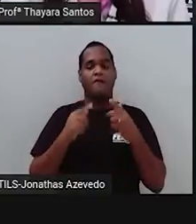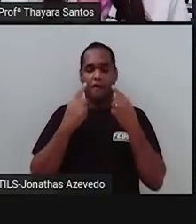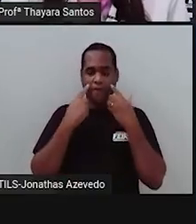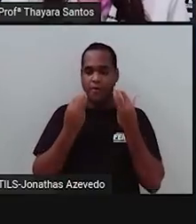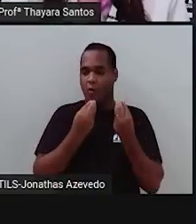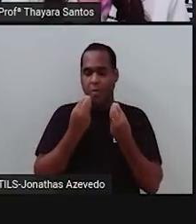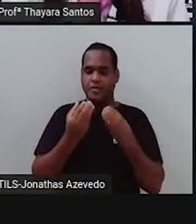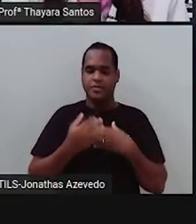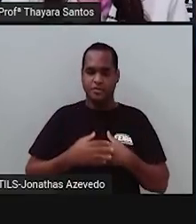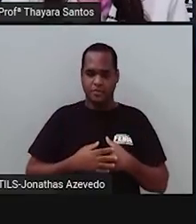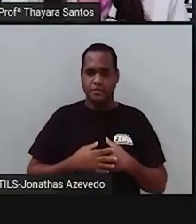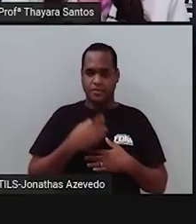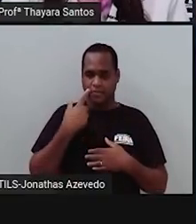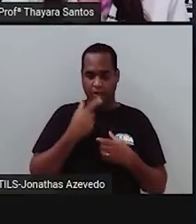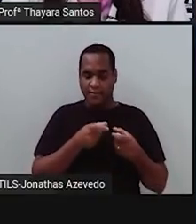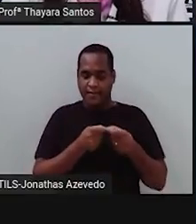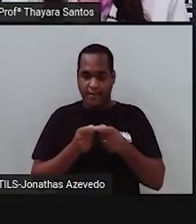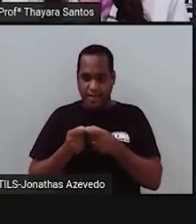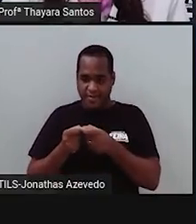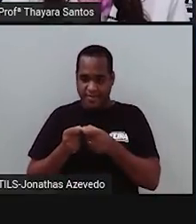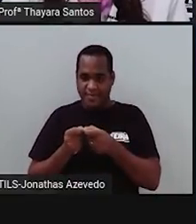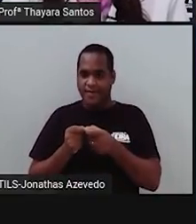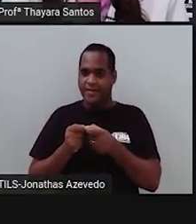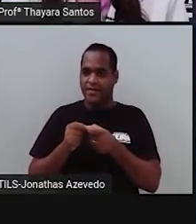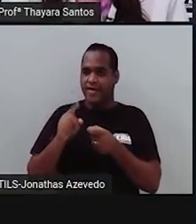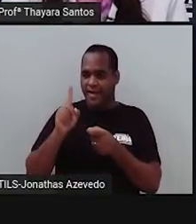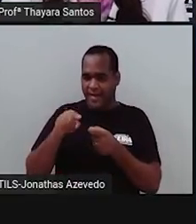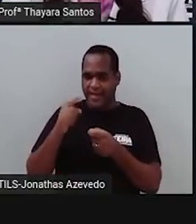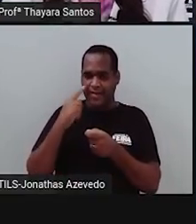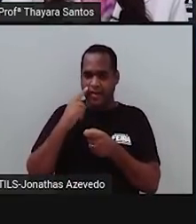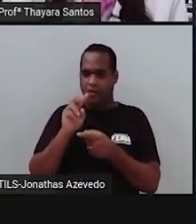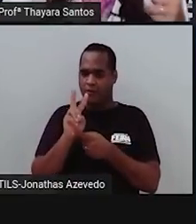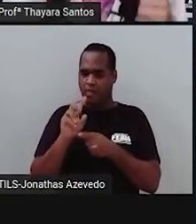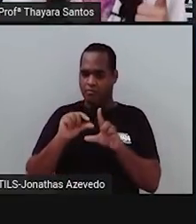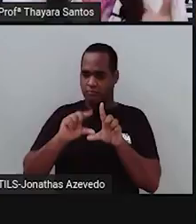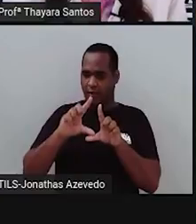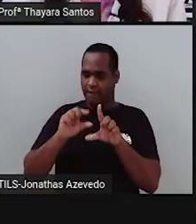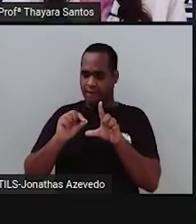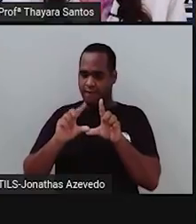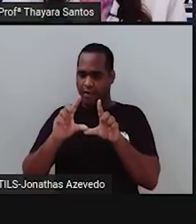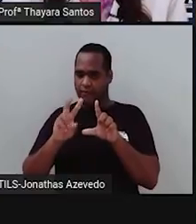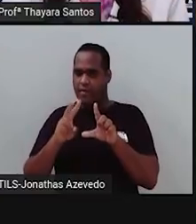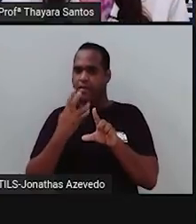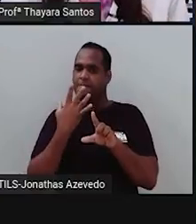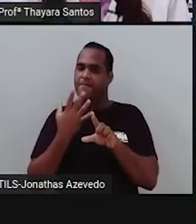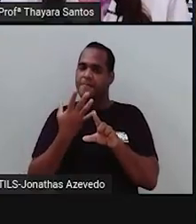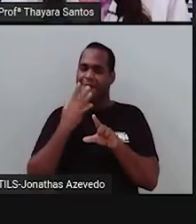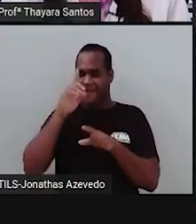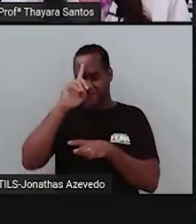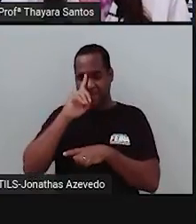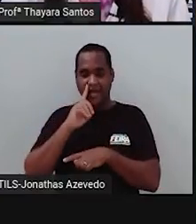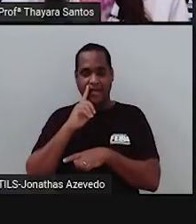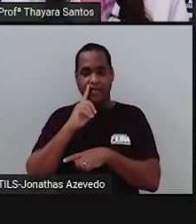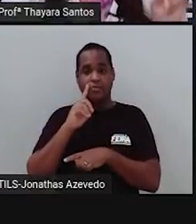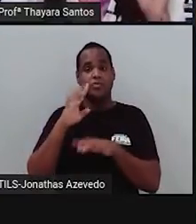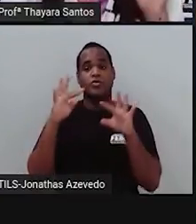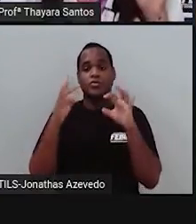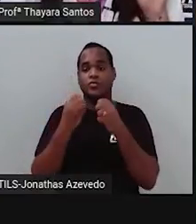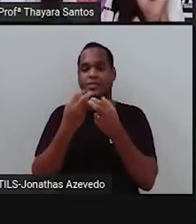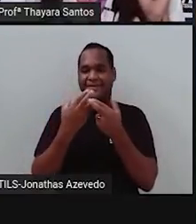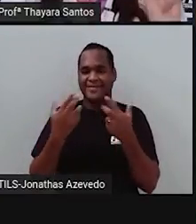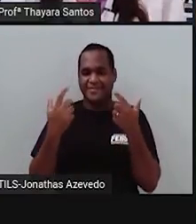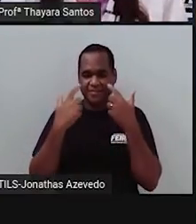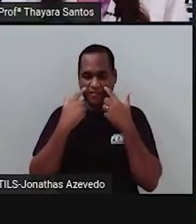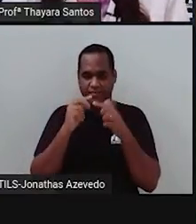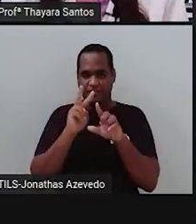Então, essas sementes aqui, todas que têm um Vzão, nasceram com coloração amarela. Todas que começam com os